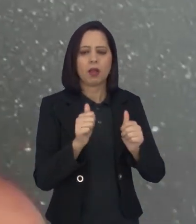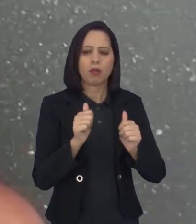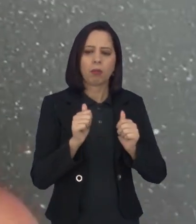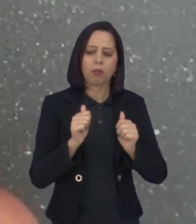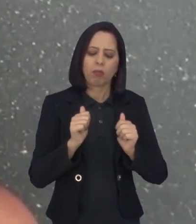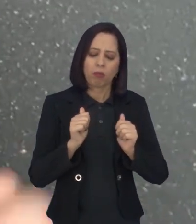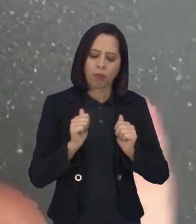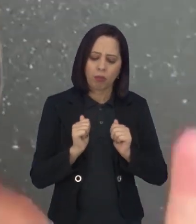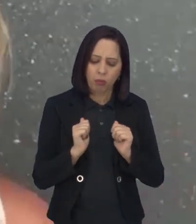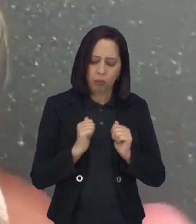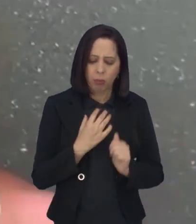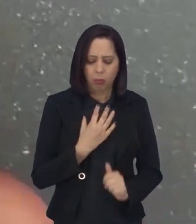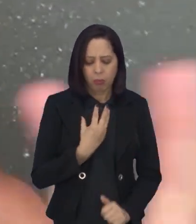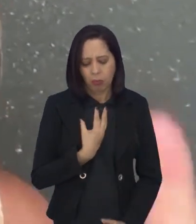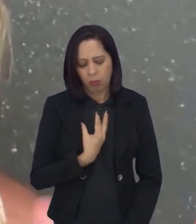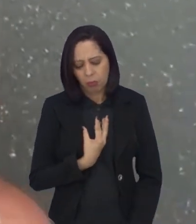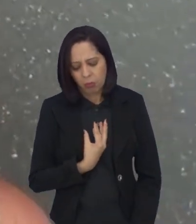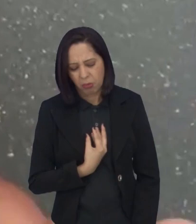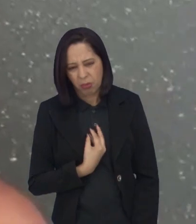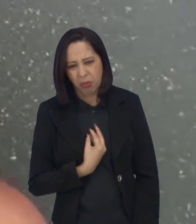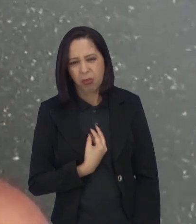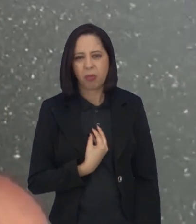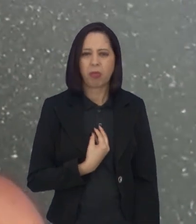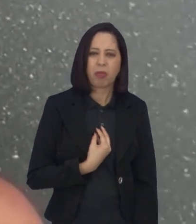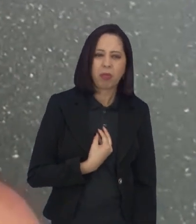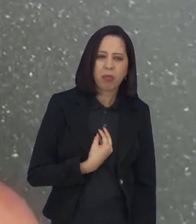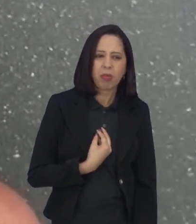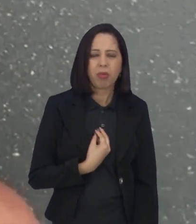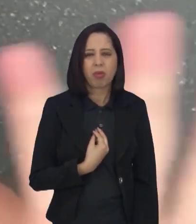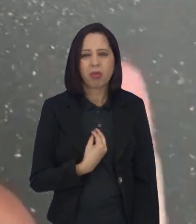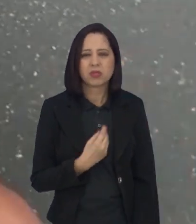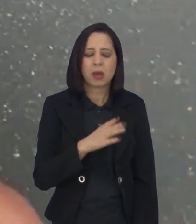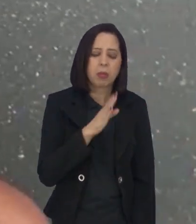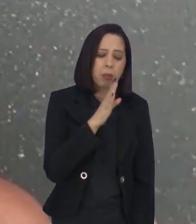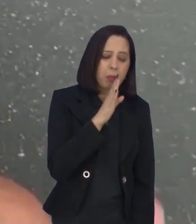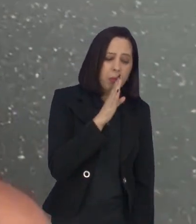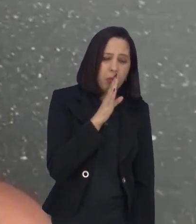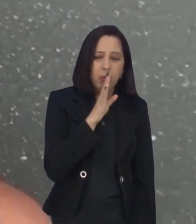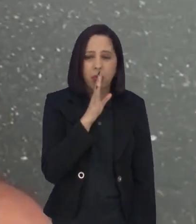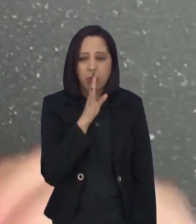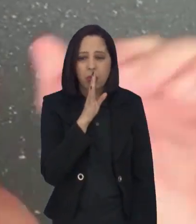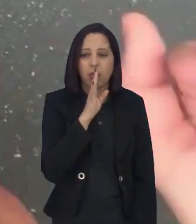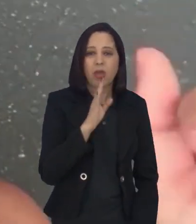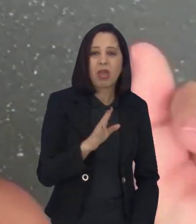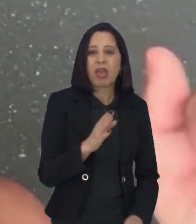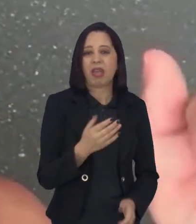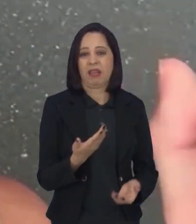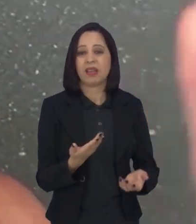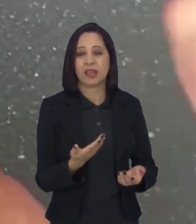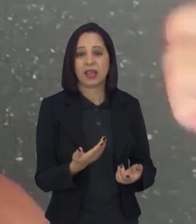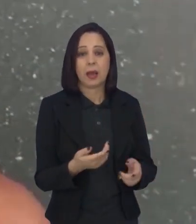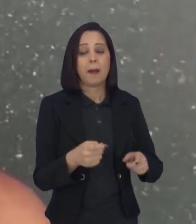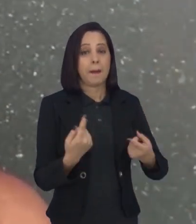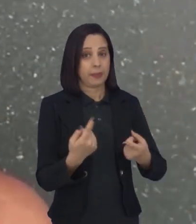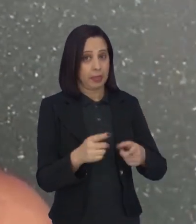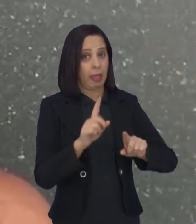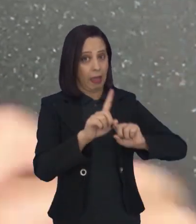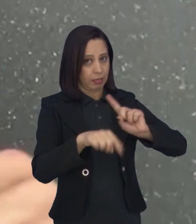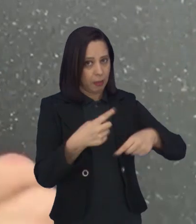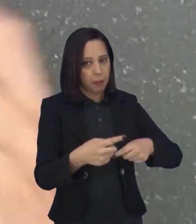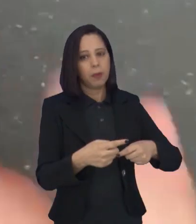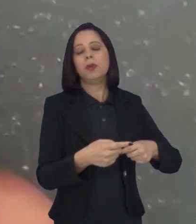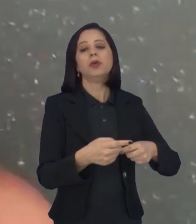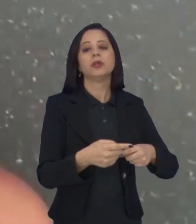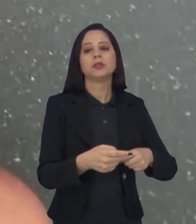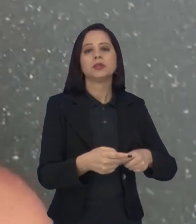Ficou meio sem vontade, não achava graça muito nas coisas ao redor. Quando a gente chegou na dose ideal, propeso dele.